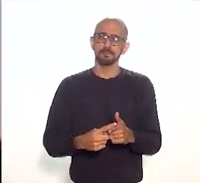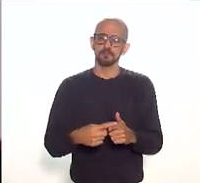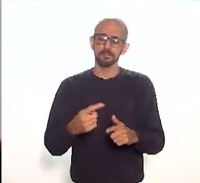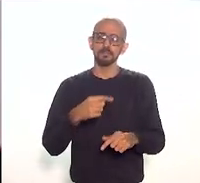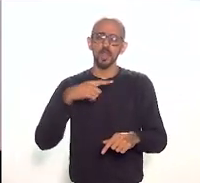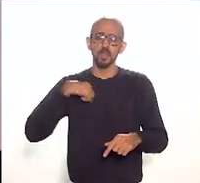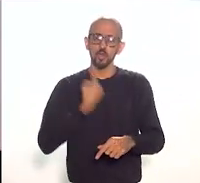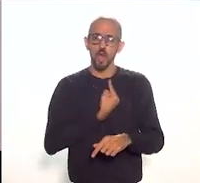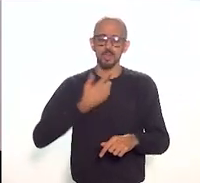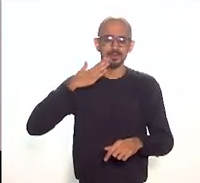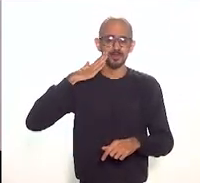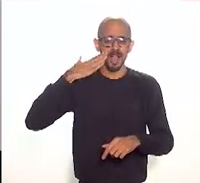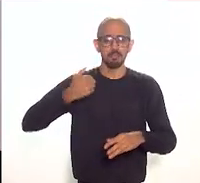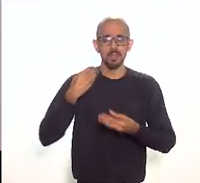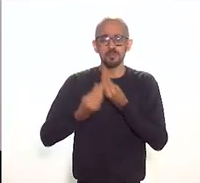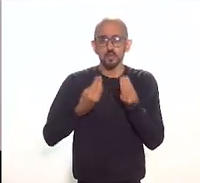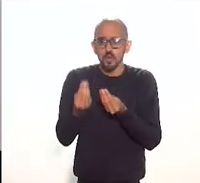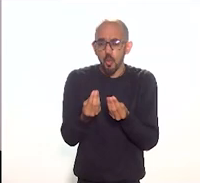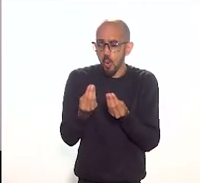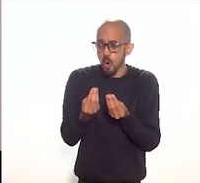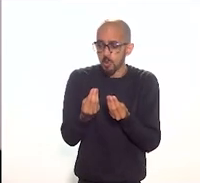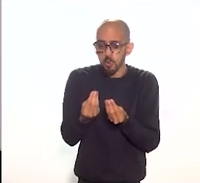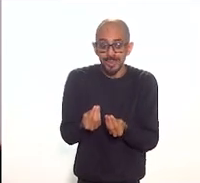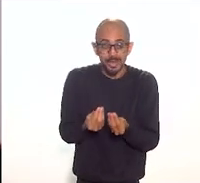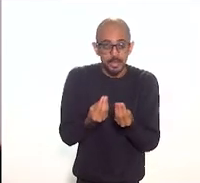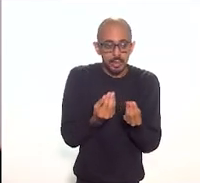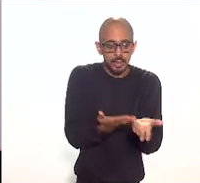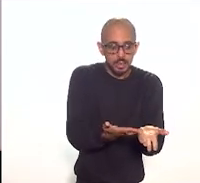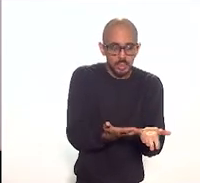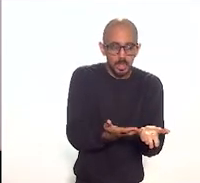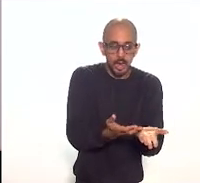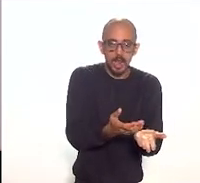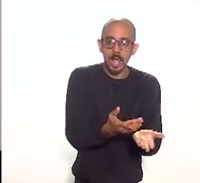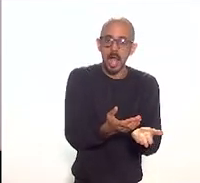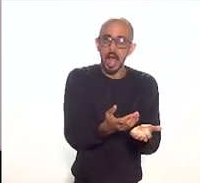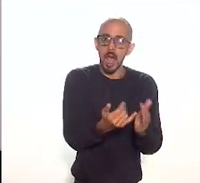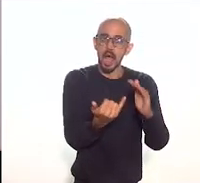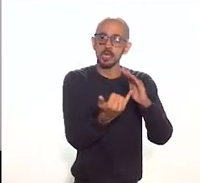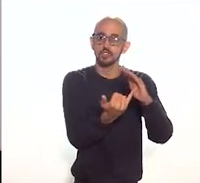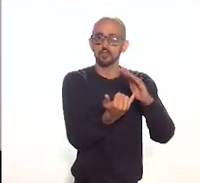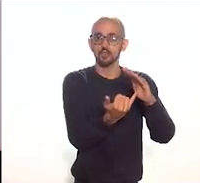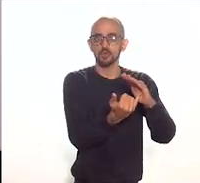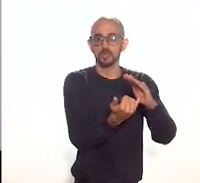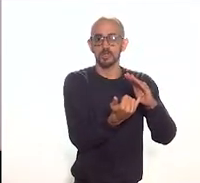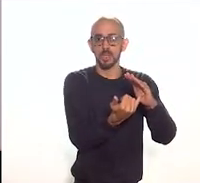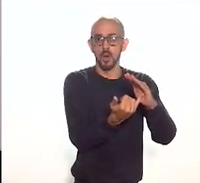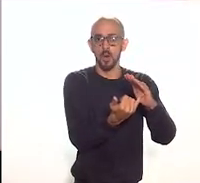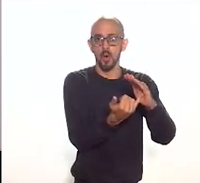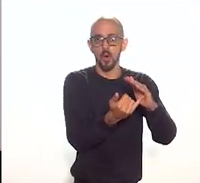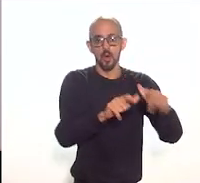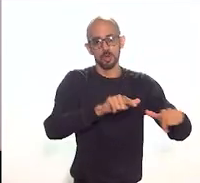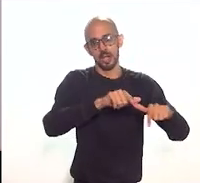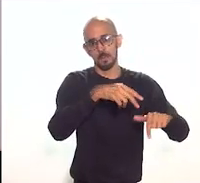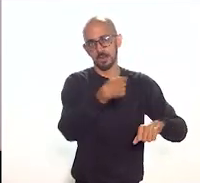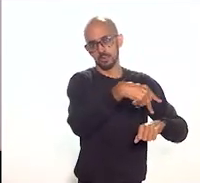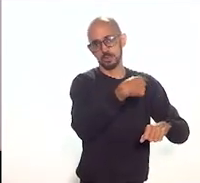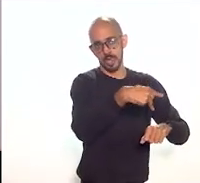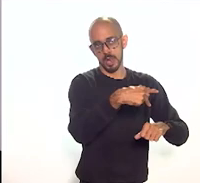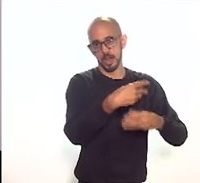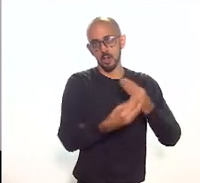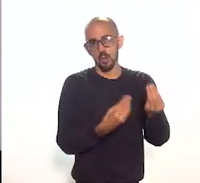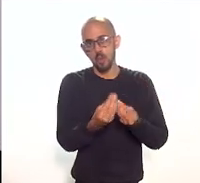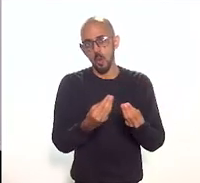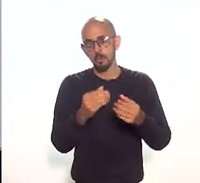sabe como levar a demanda à instituição a gente sabe como juntar como tornar